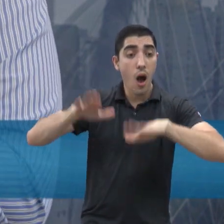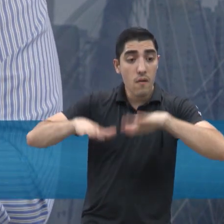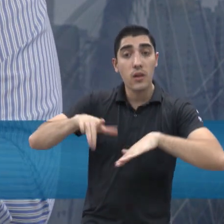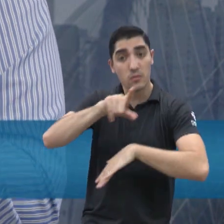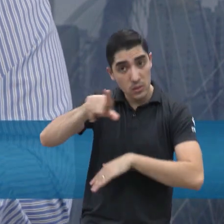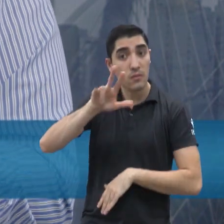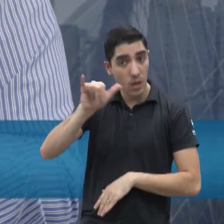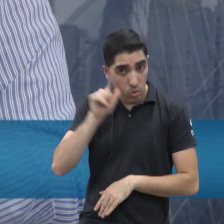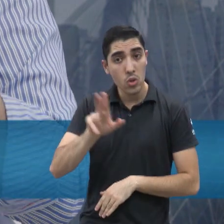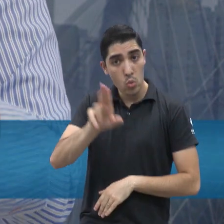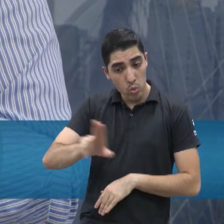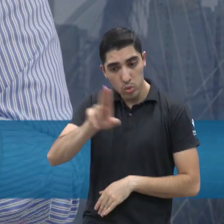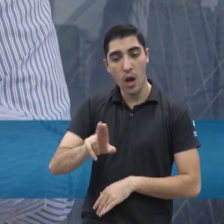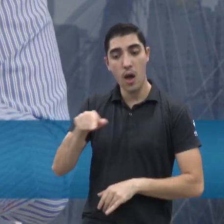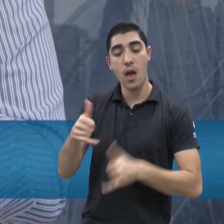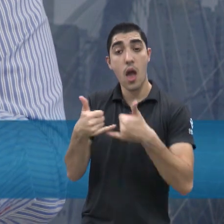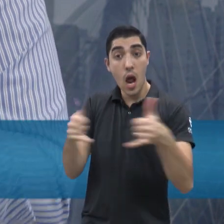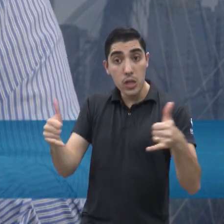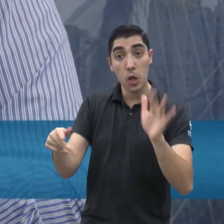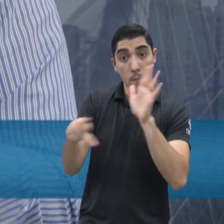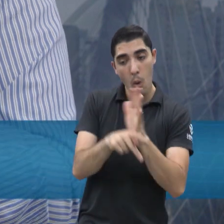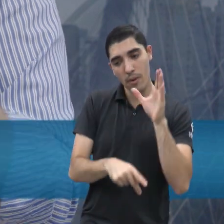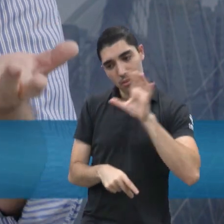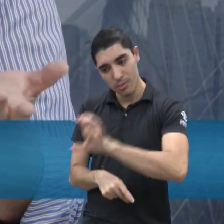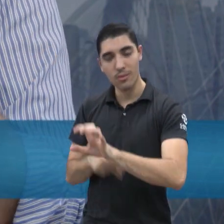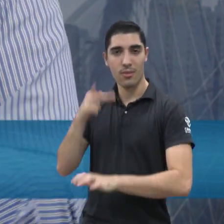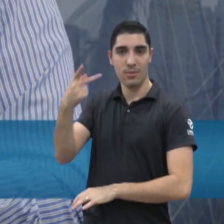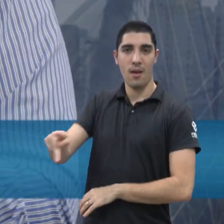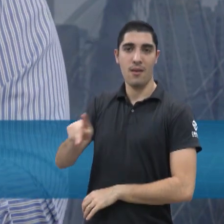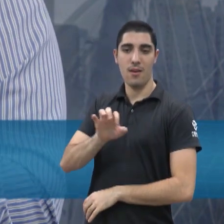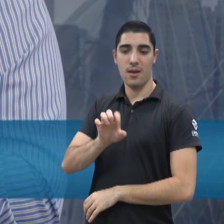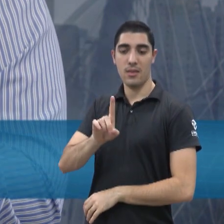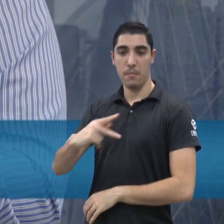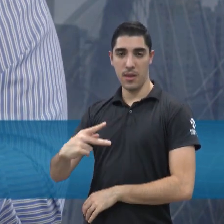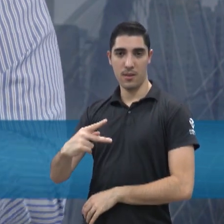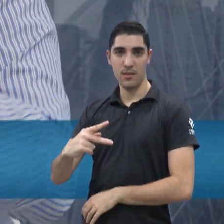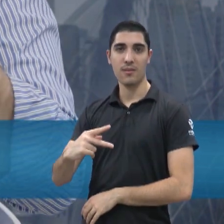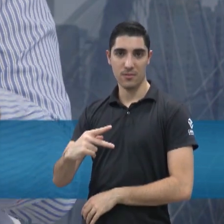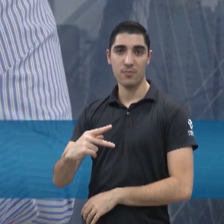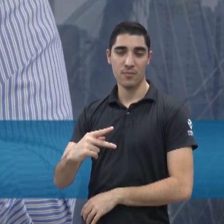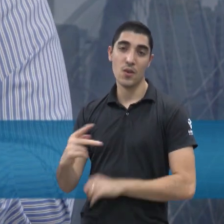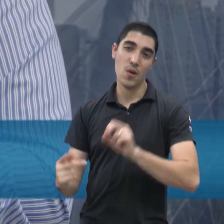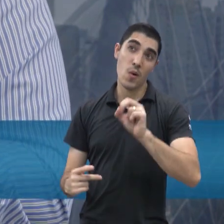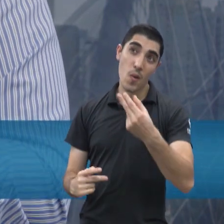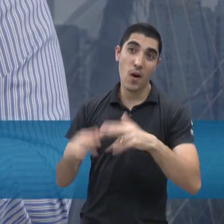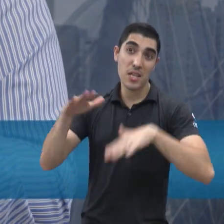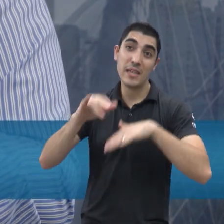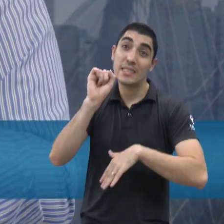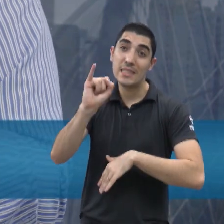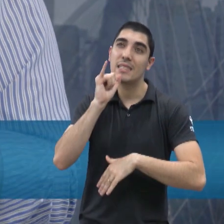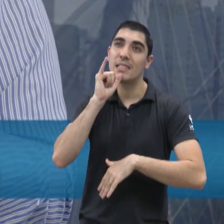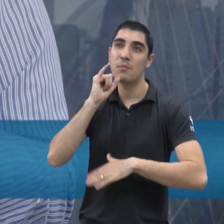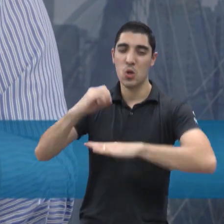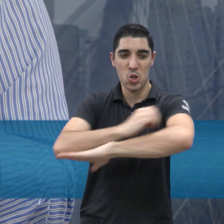energia da rede, o momento do dia, não, o momento da noite, né? Sim. Do dia, se não tiver sol no dia. Sim. Então, por isso que até ele mencionou, não pense que